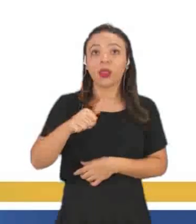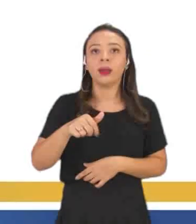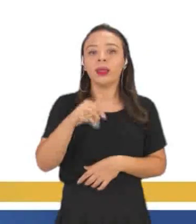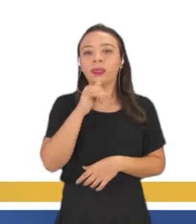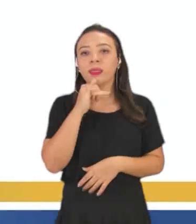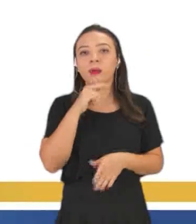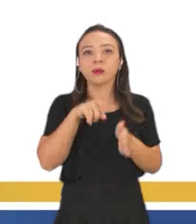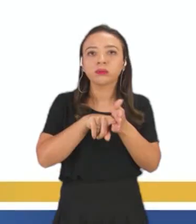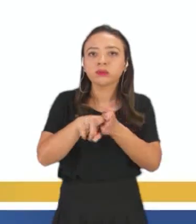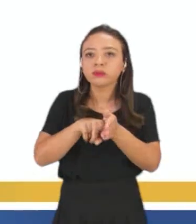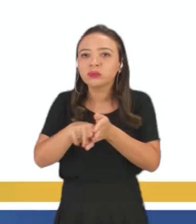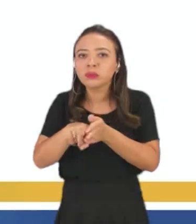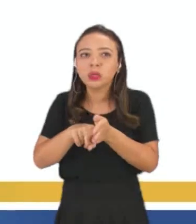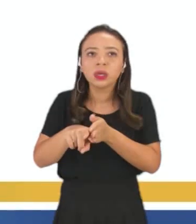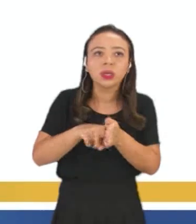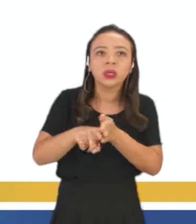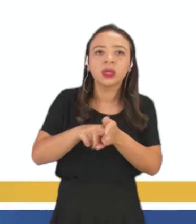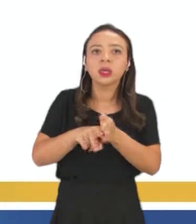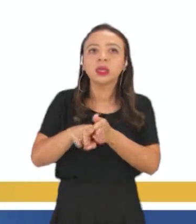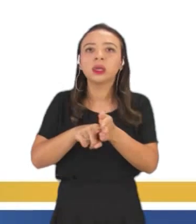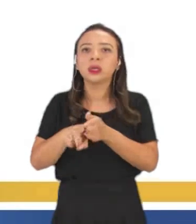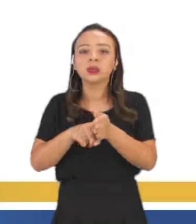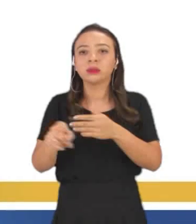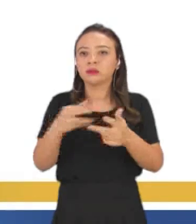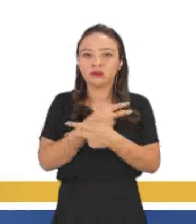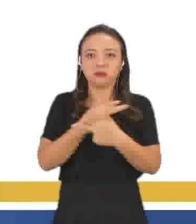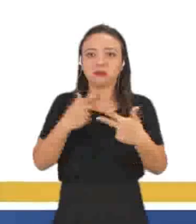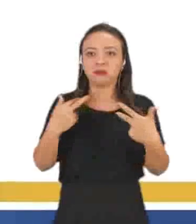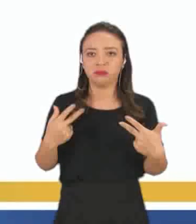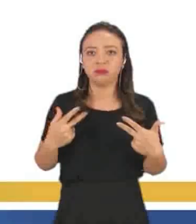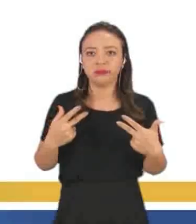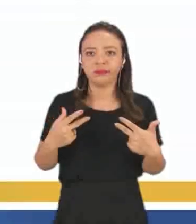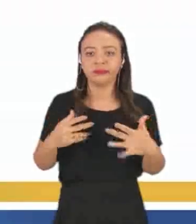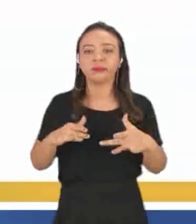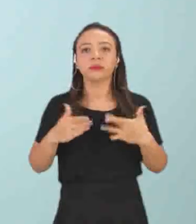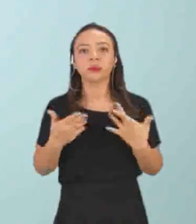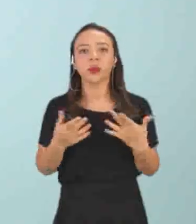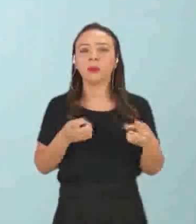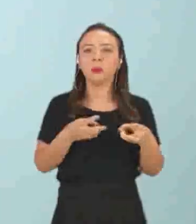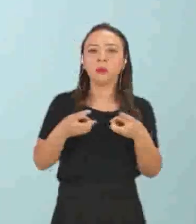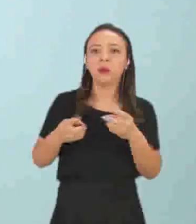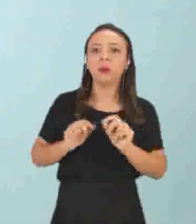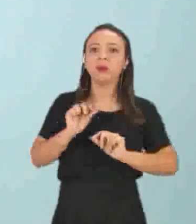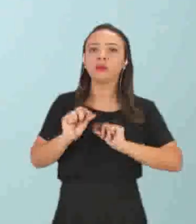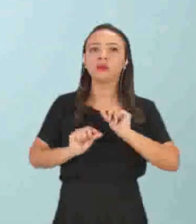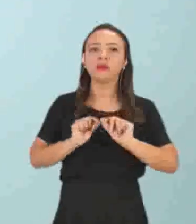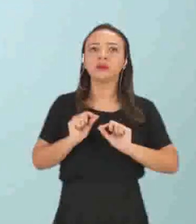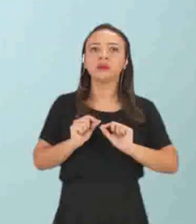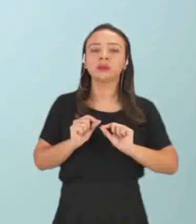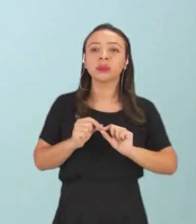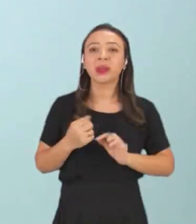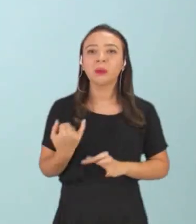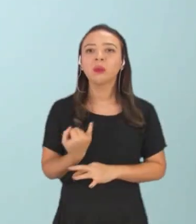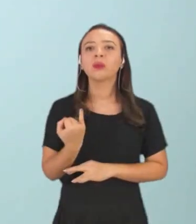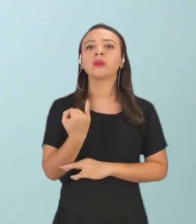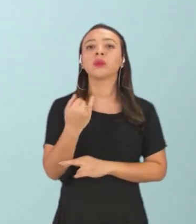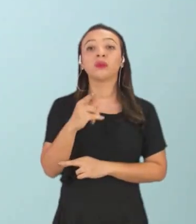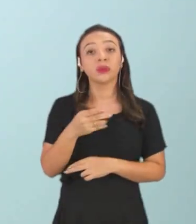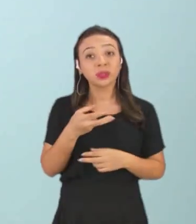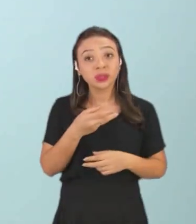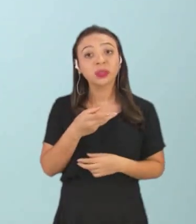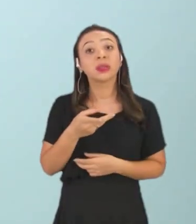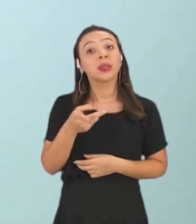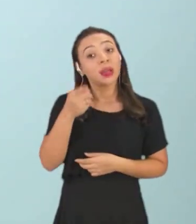exames de precipitação seletiva de mucoproteínas. Então, o a gente pode estar observando aqui? O quão é importante você